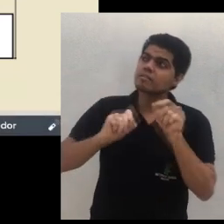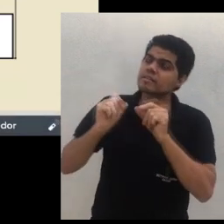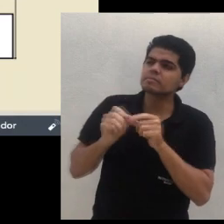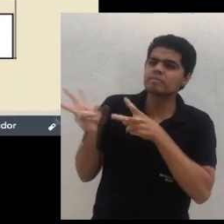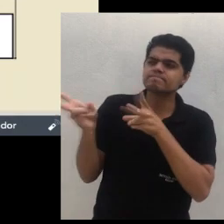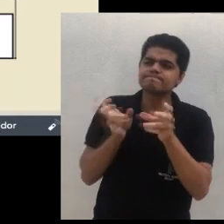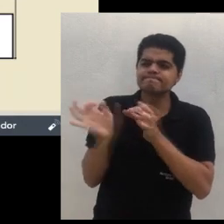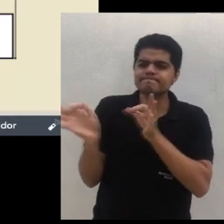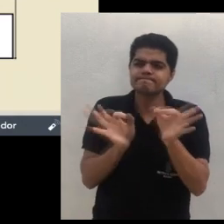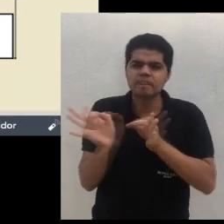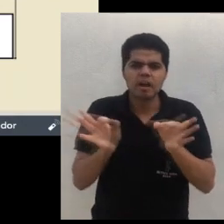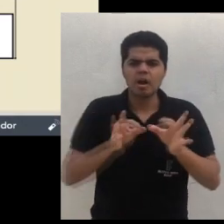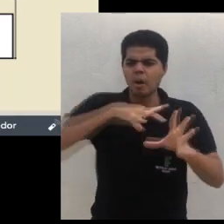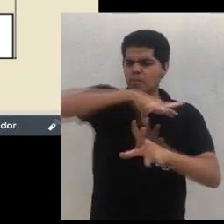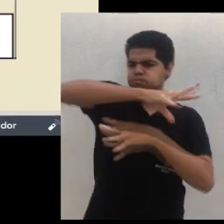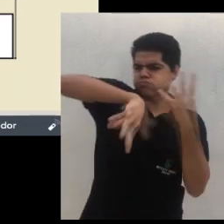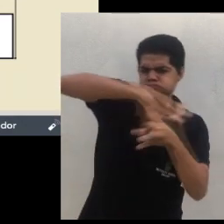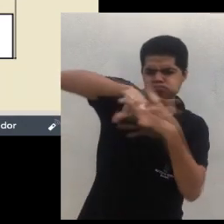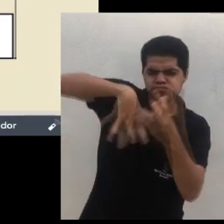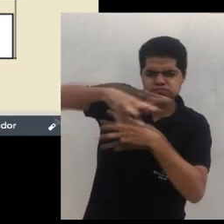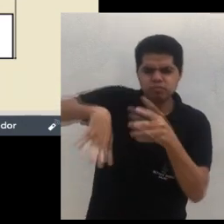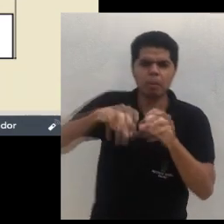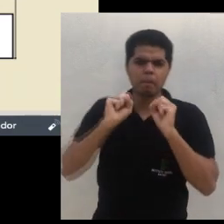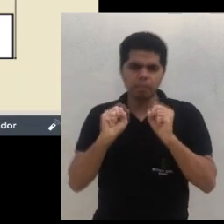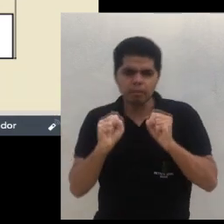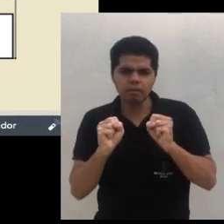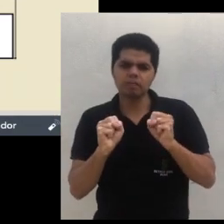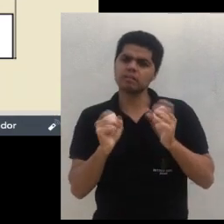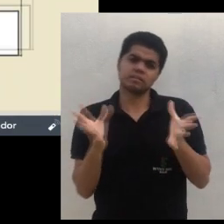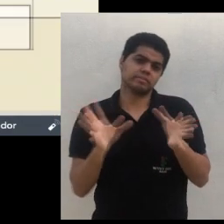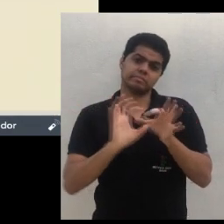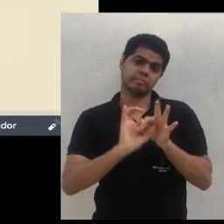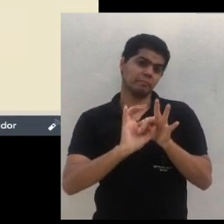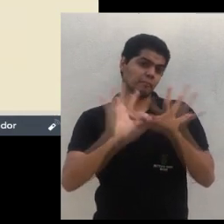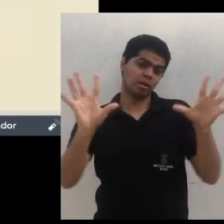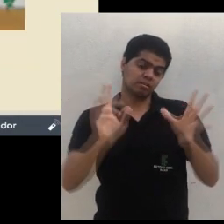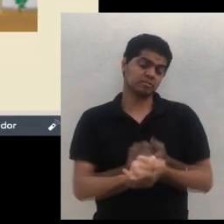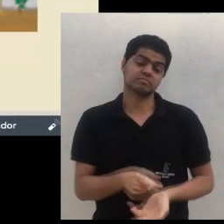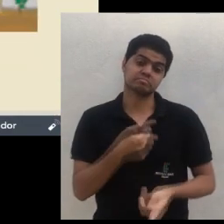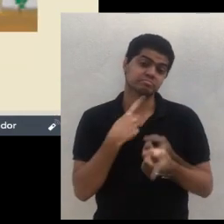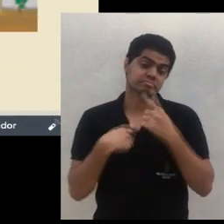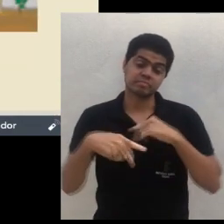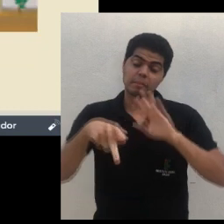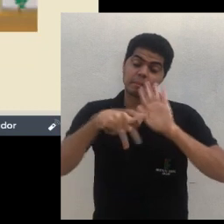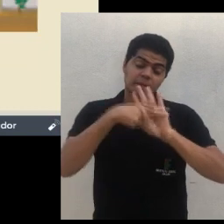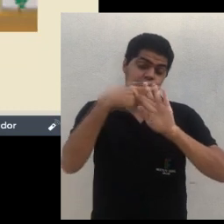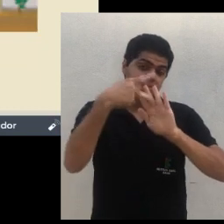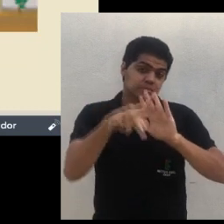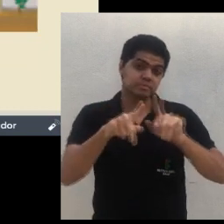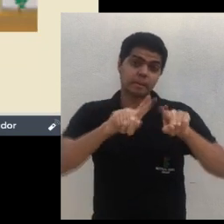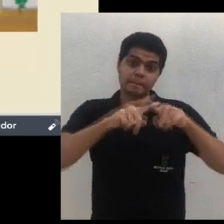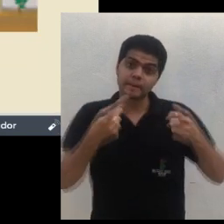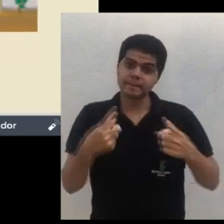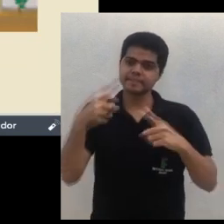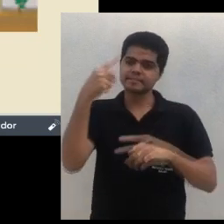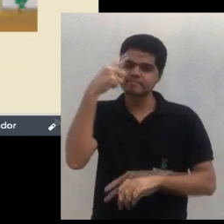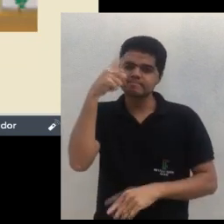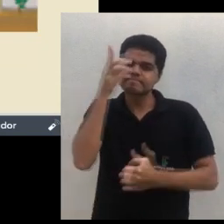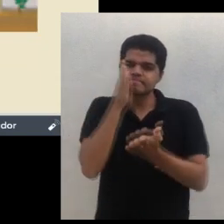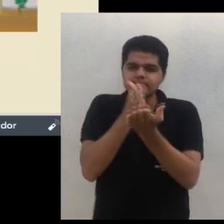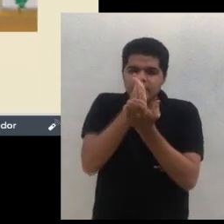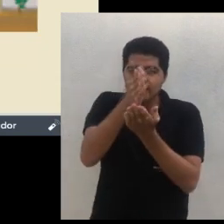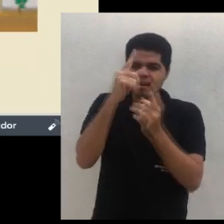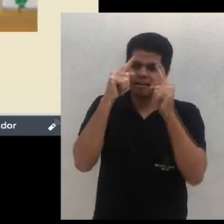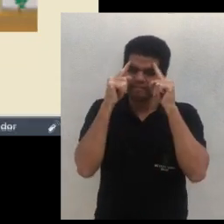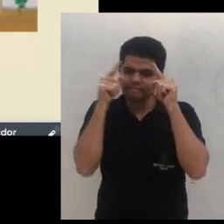obedeça aqueles princípios, né? Então isso é uma vontade sua. Por isso que eu digo não temos receita, né? Aqui esse modelo